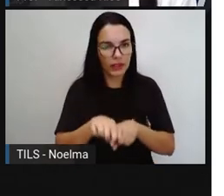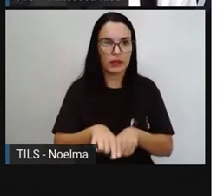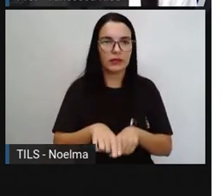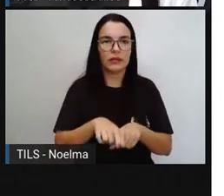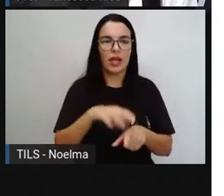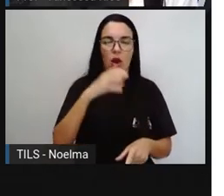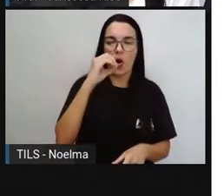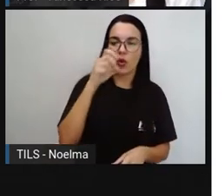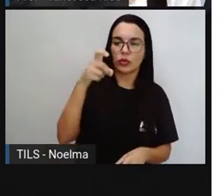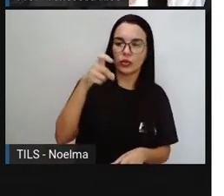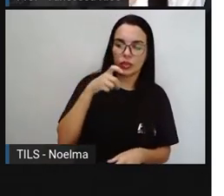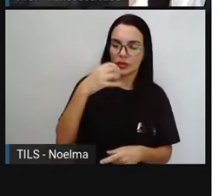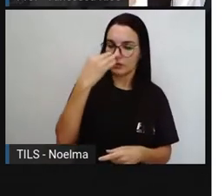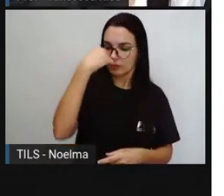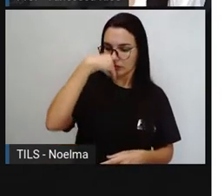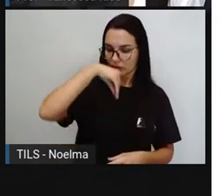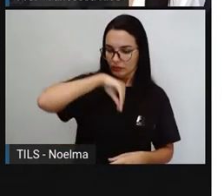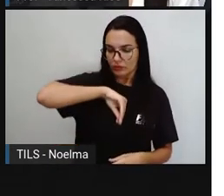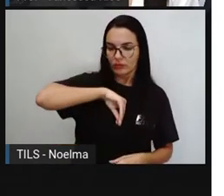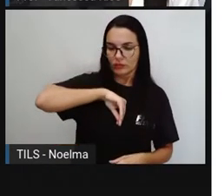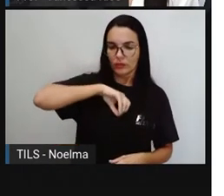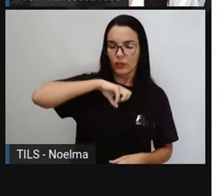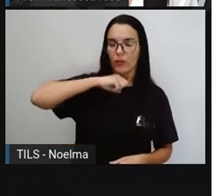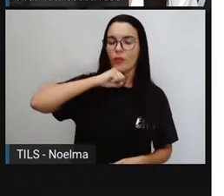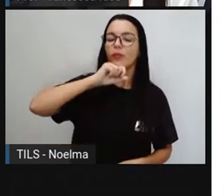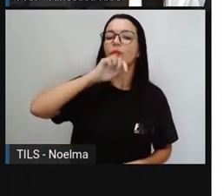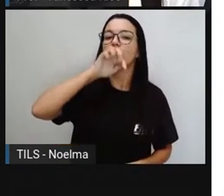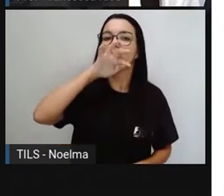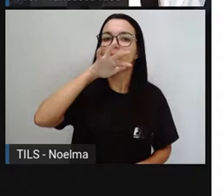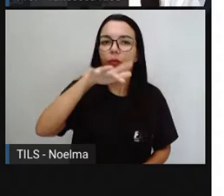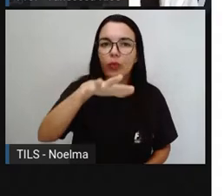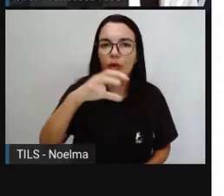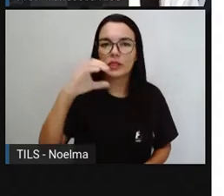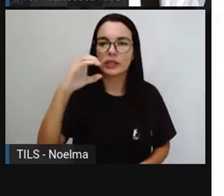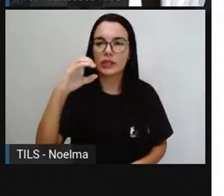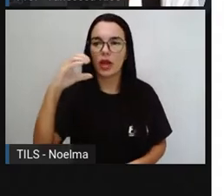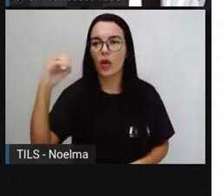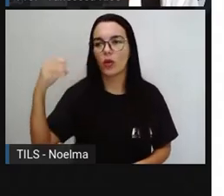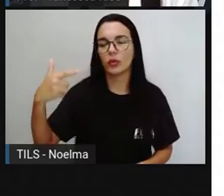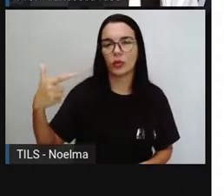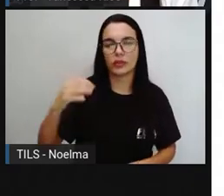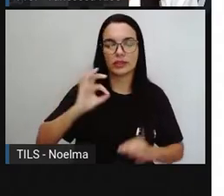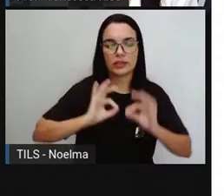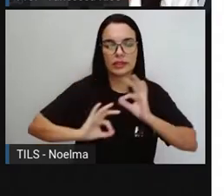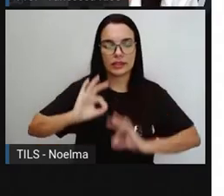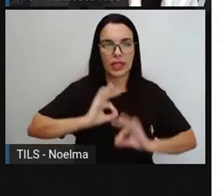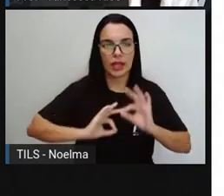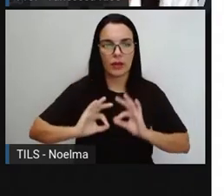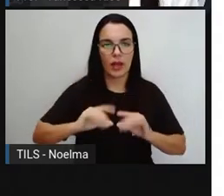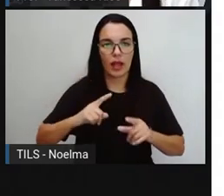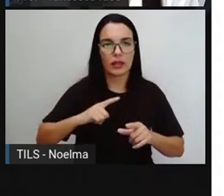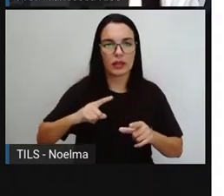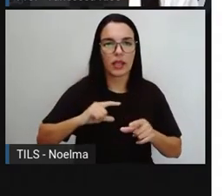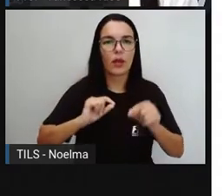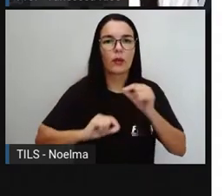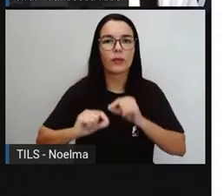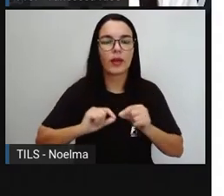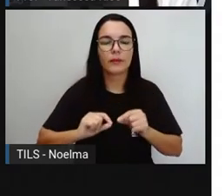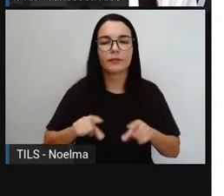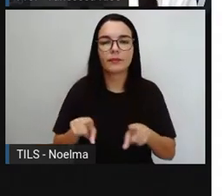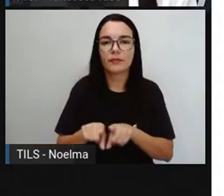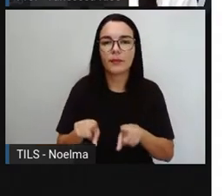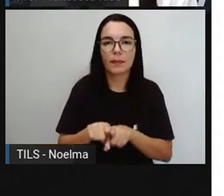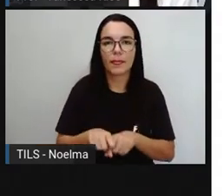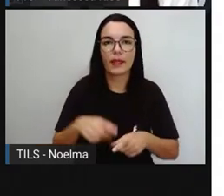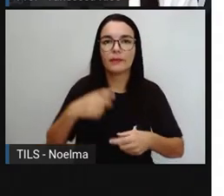retirado das células. Ele é formado pelas vias respiratórias e pelos